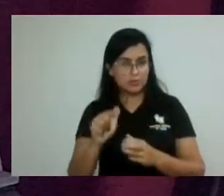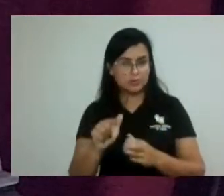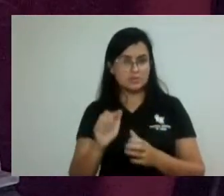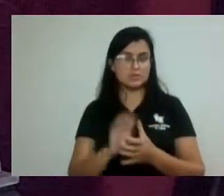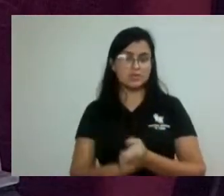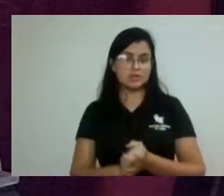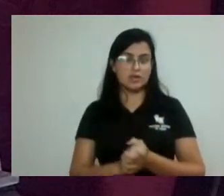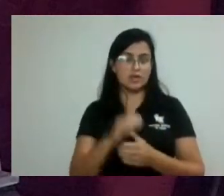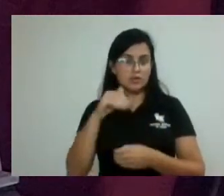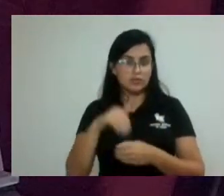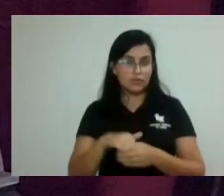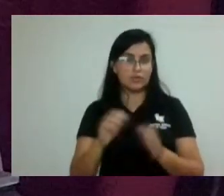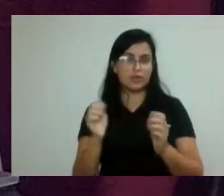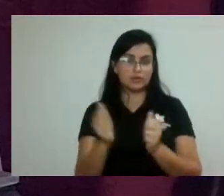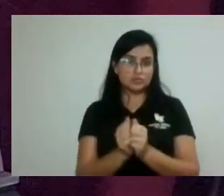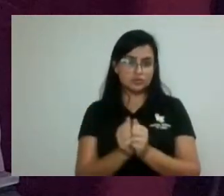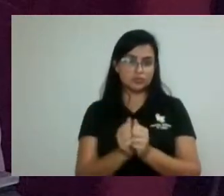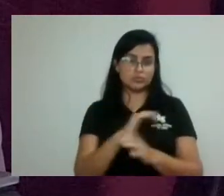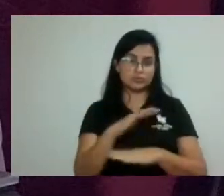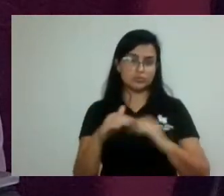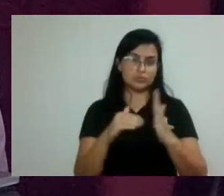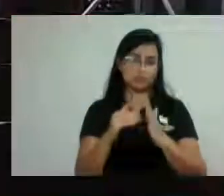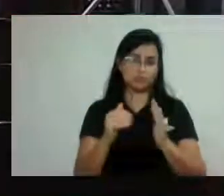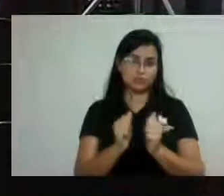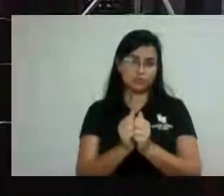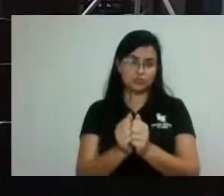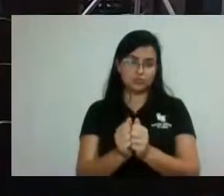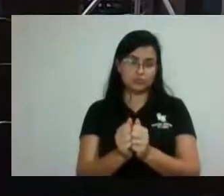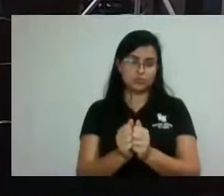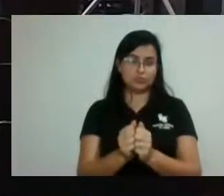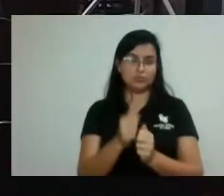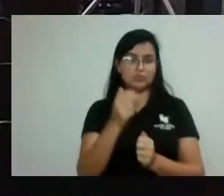quarto, de forma englobada. O primeiro nós já estamos no processo de votação.